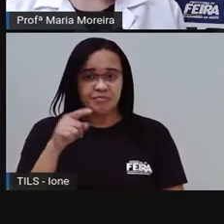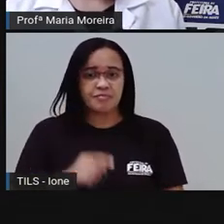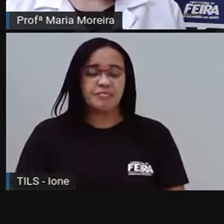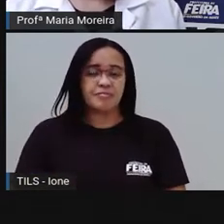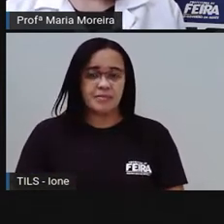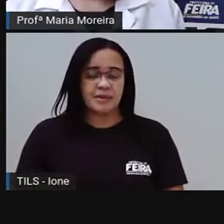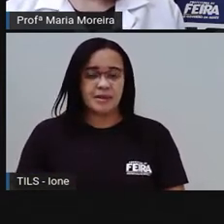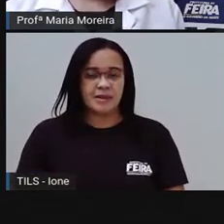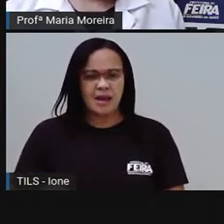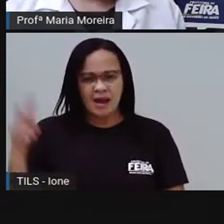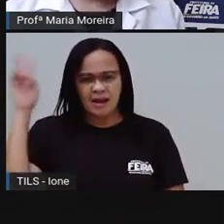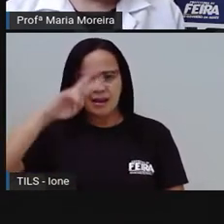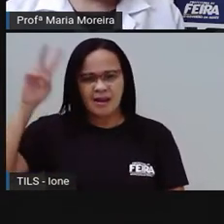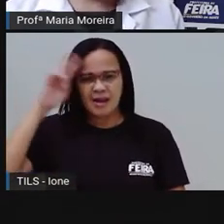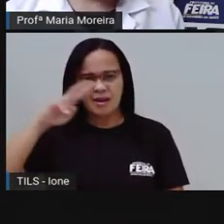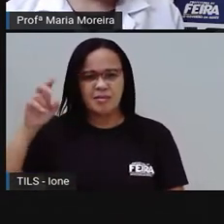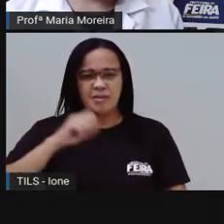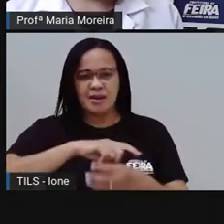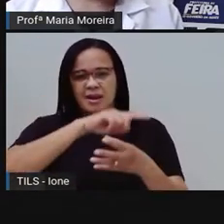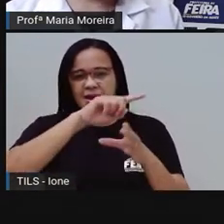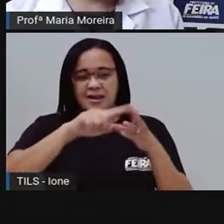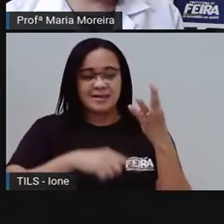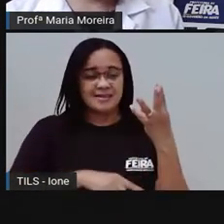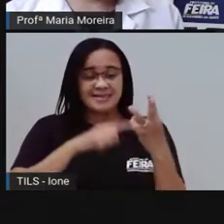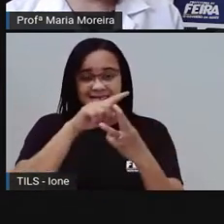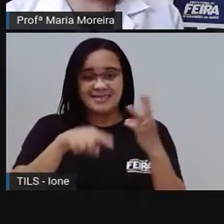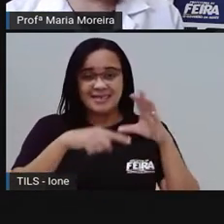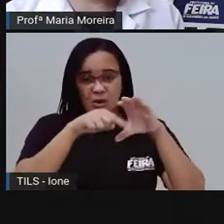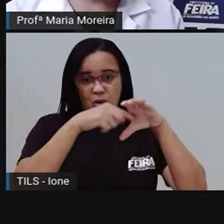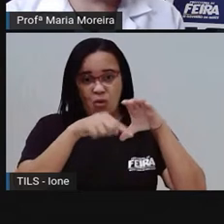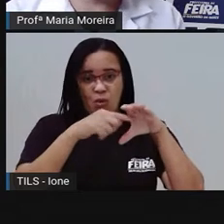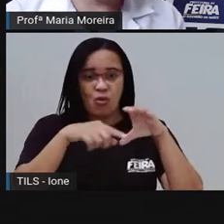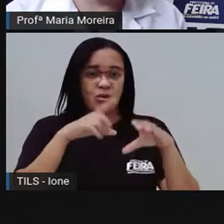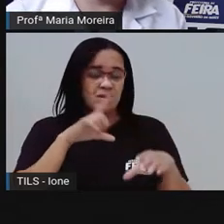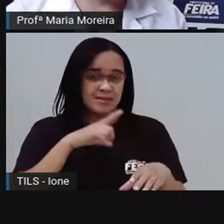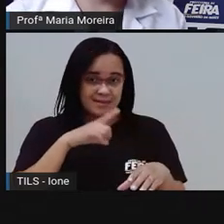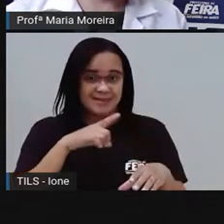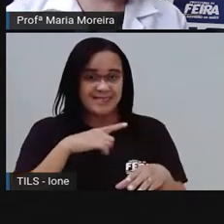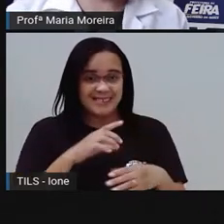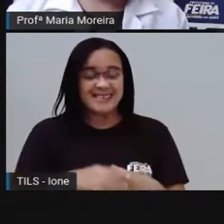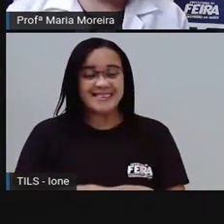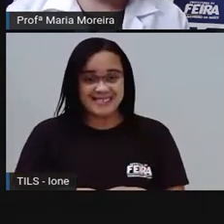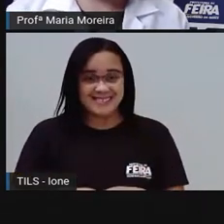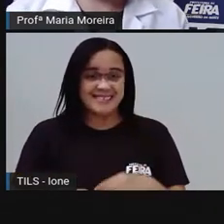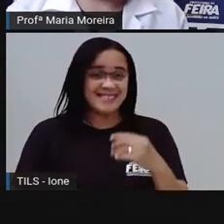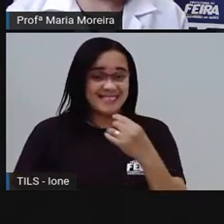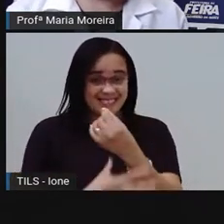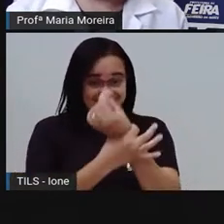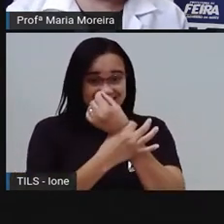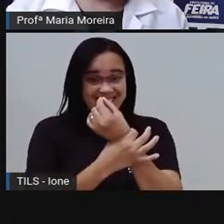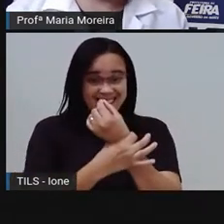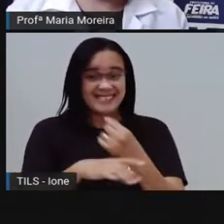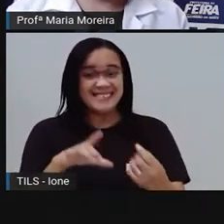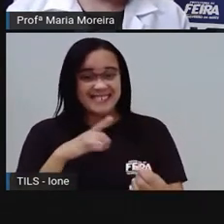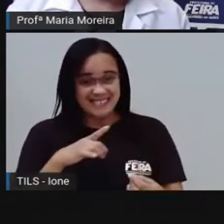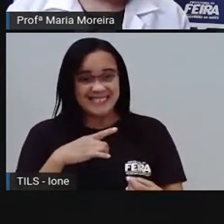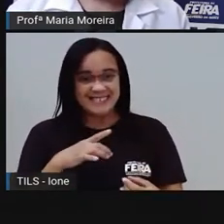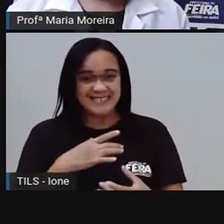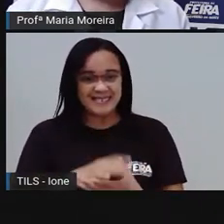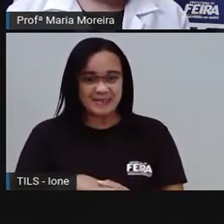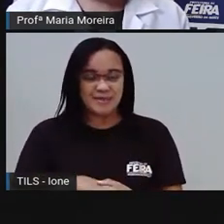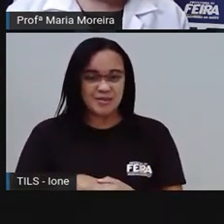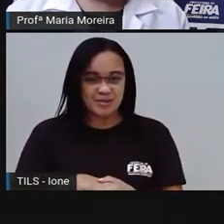o quê? Um triciclo, fofíssimo, super seguro, né? Queria dizer que eu, né? Vocês já sabem aí, o equilíbrio da Pró